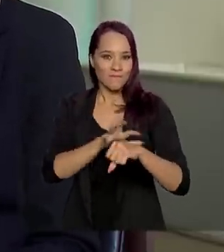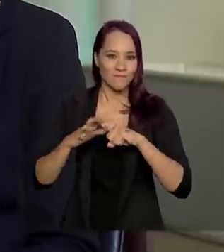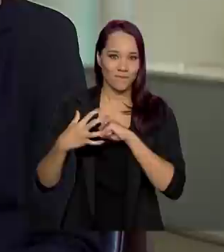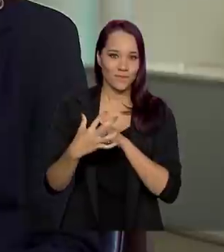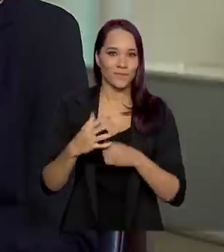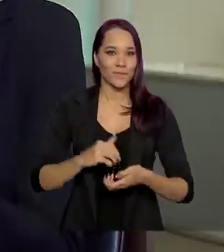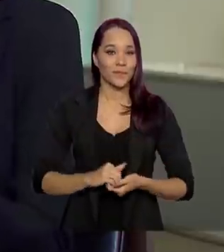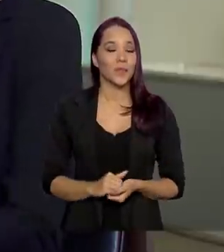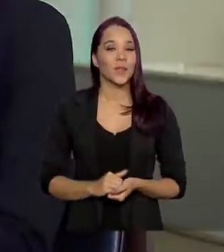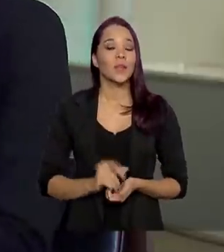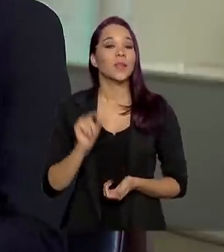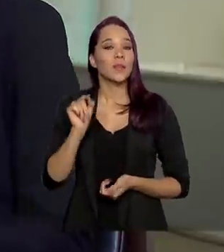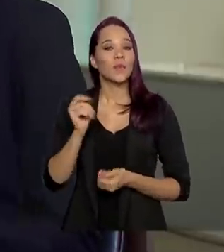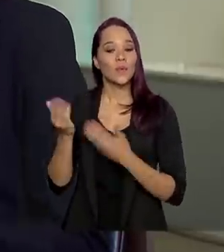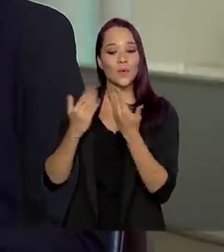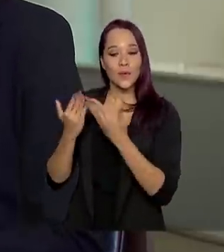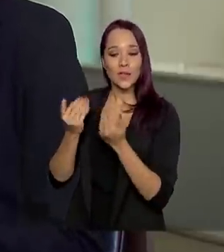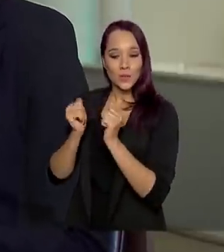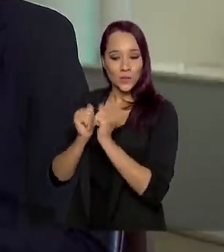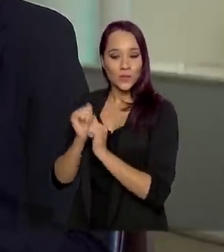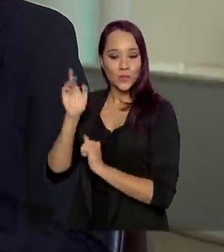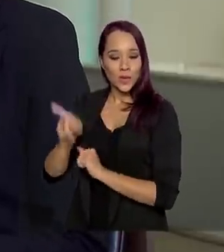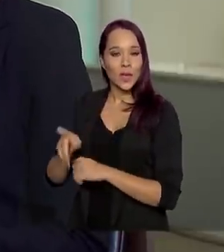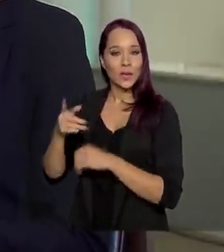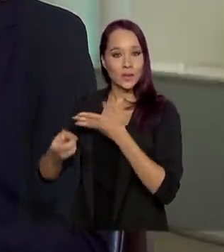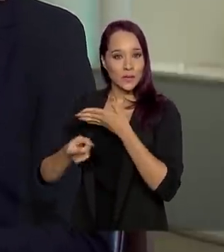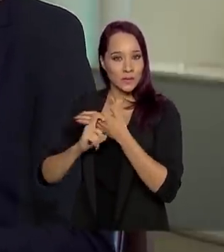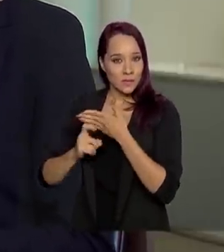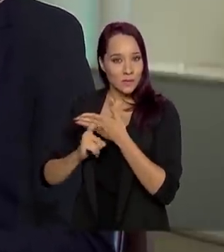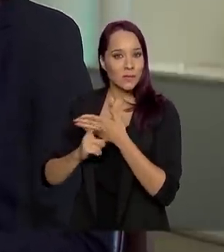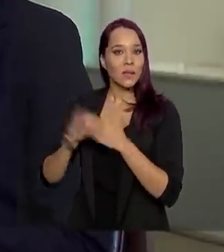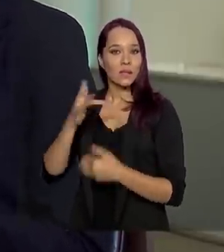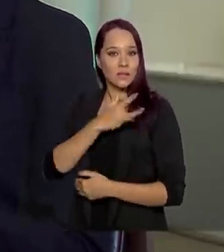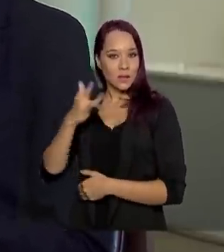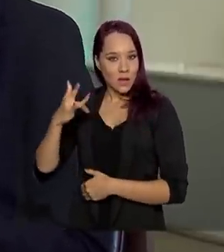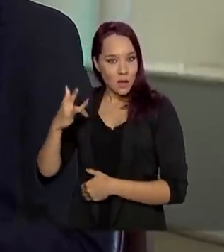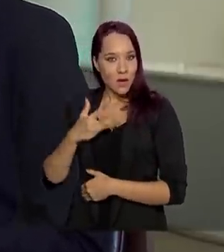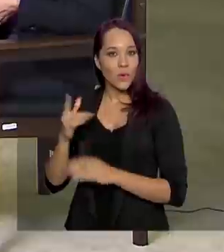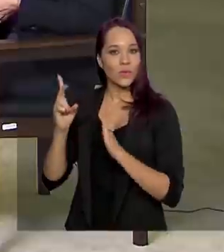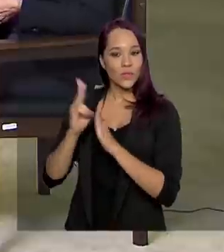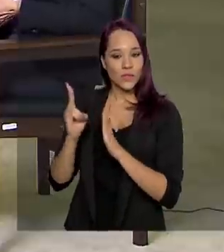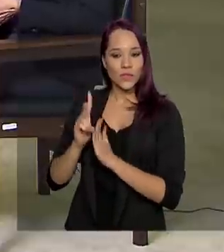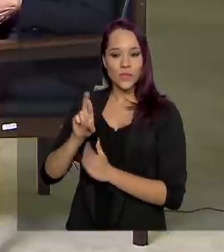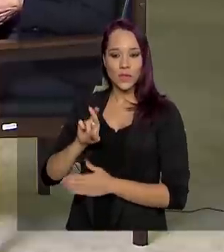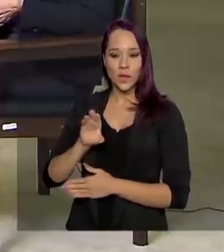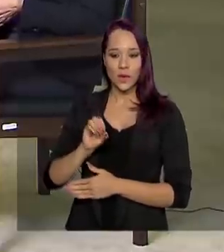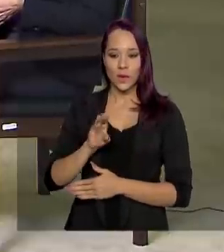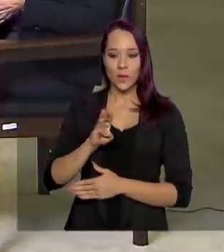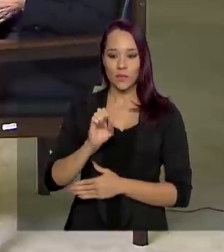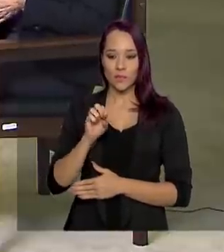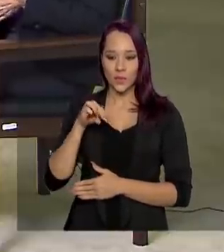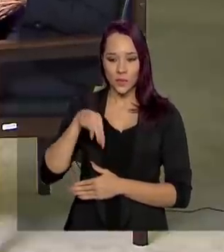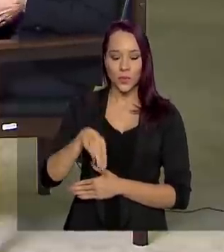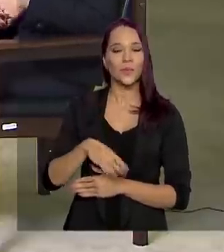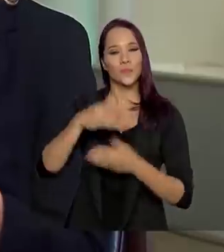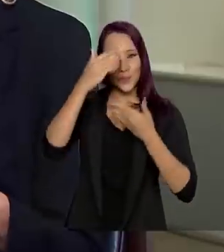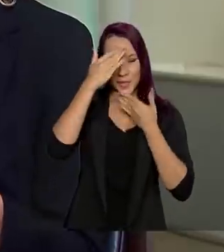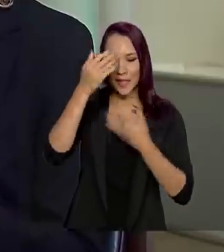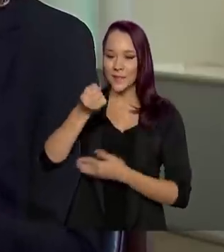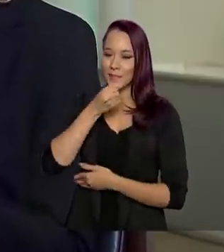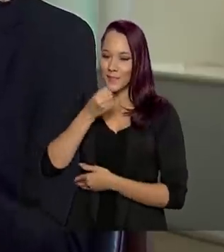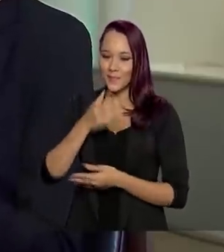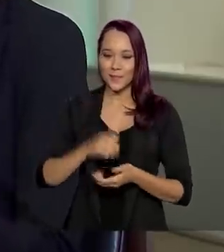novo coronavírus. E quem conversa comigo agora é o Secretário Especial de Saúde Indígena, Robson Santos. Secretário, obrigada pela entrevista. Obrigado.